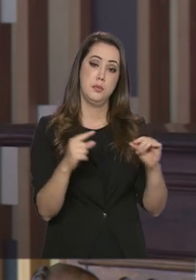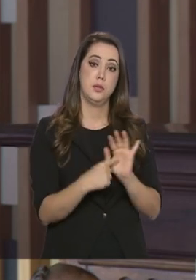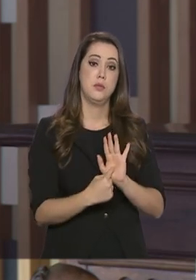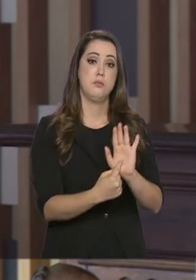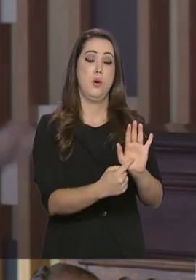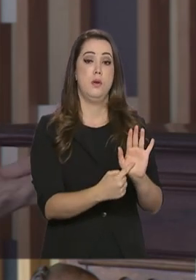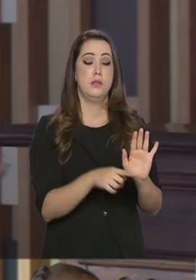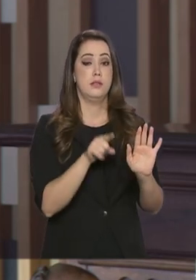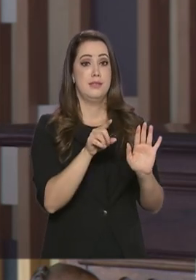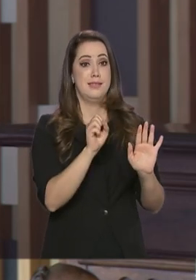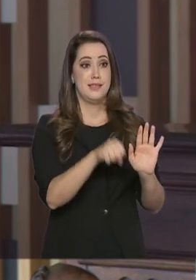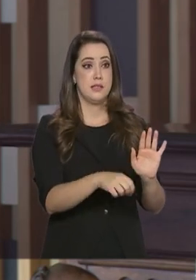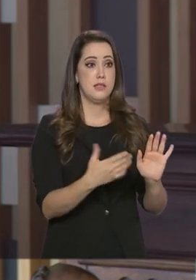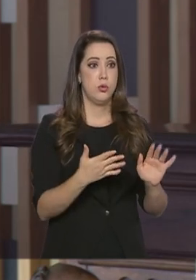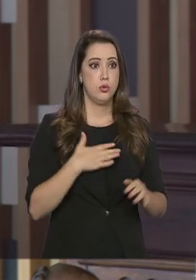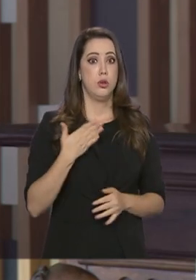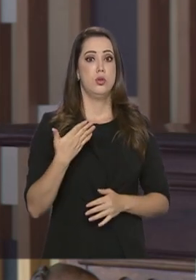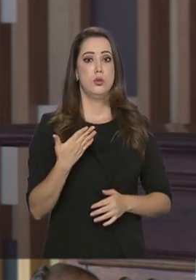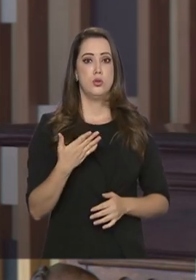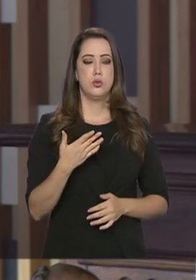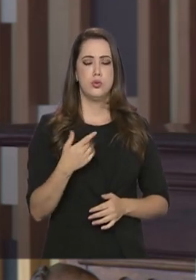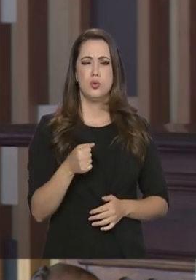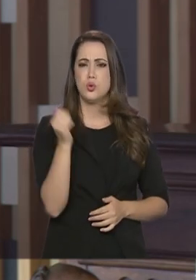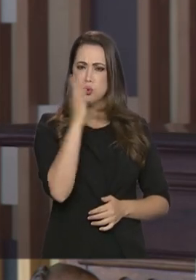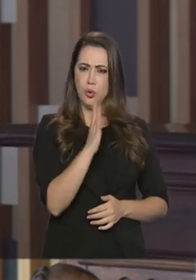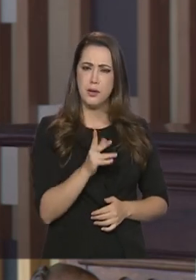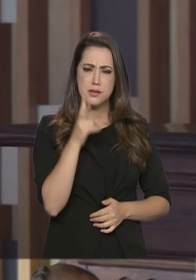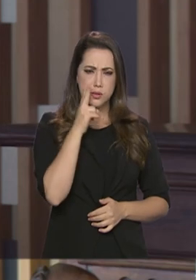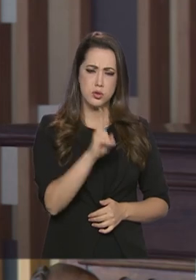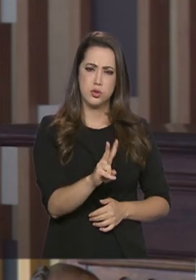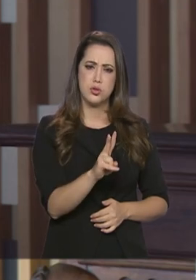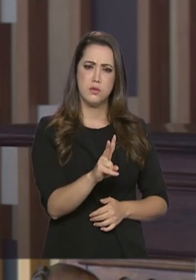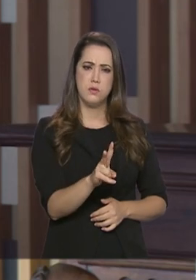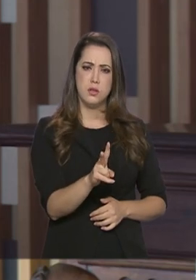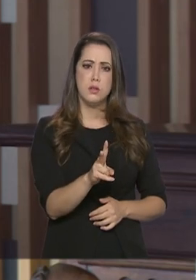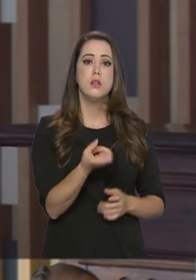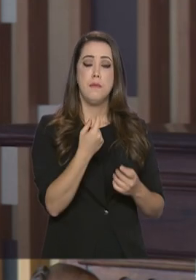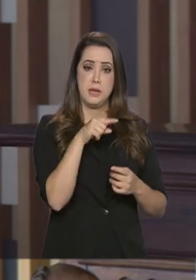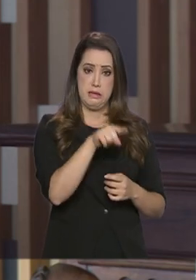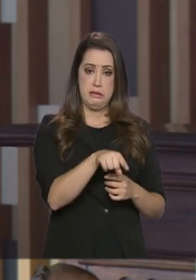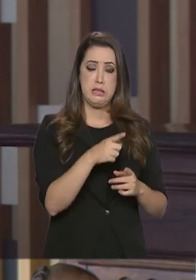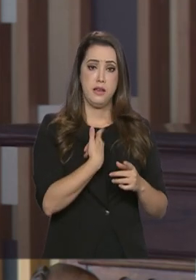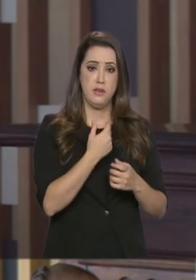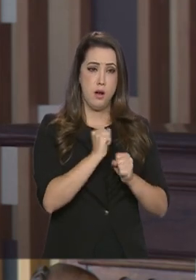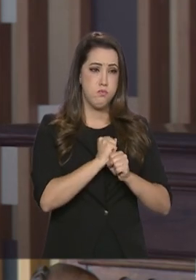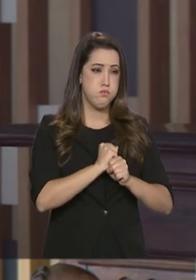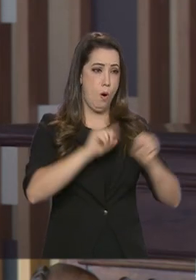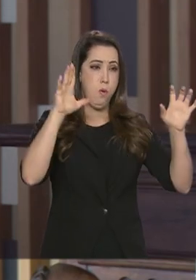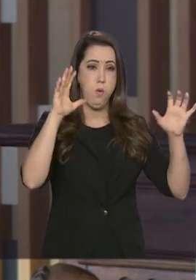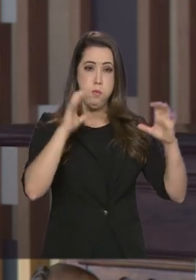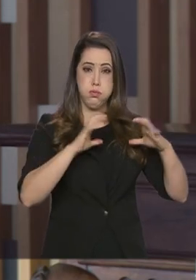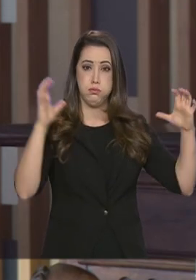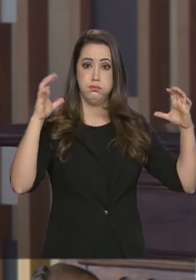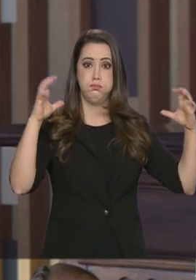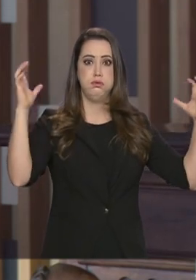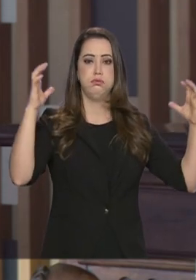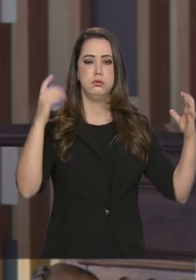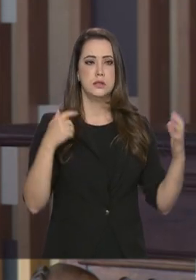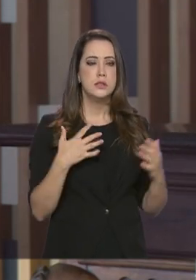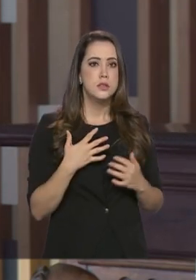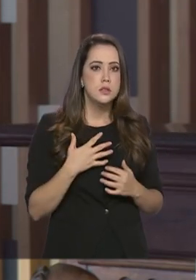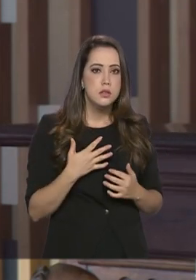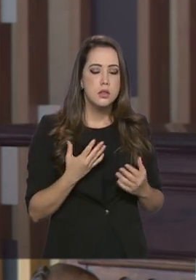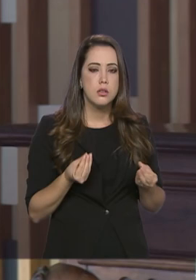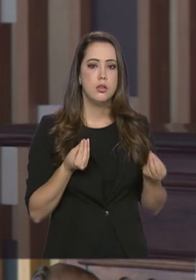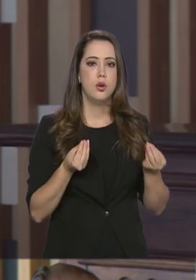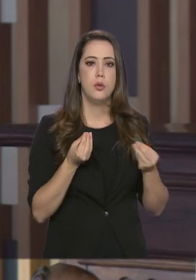choque que causou nos brasileiros essa explosão. Aquelas imagens da explosão foram... Exato. E